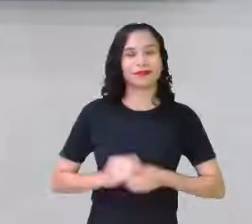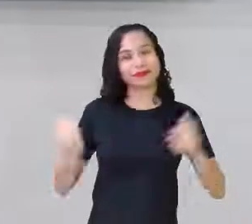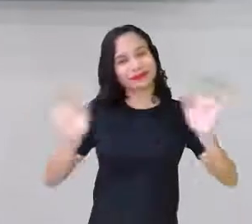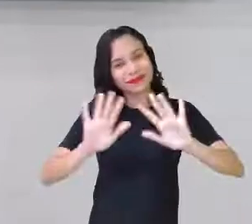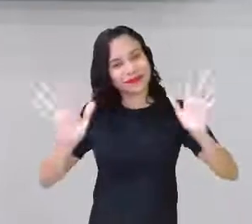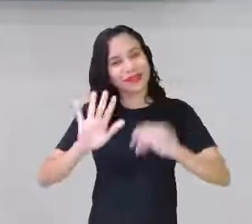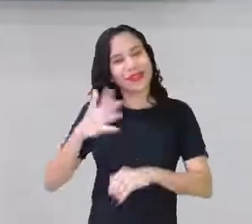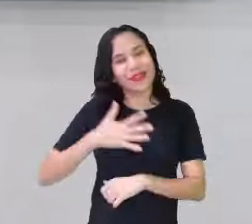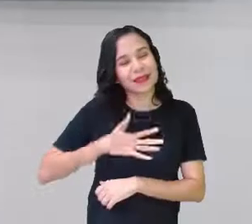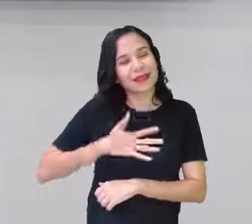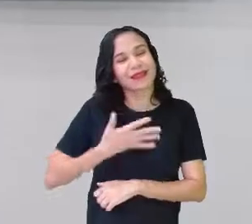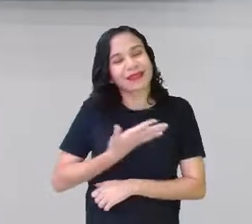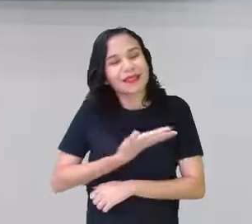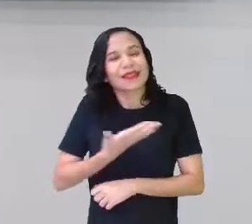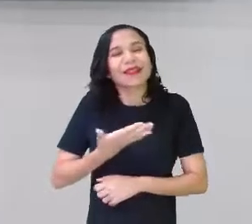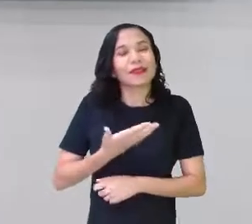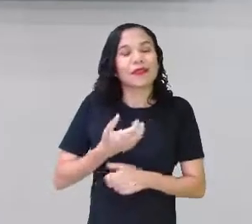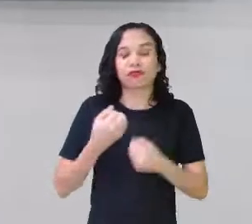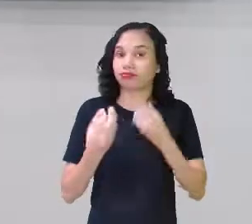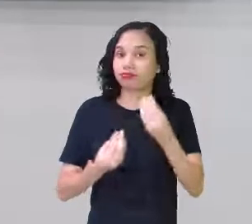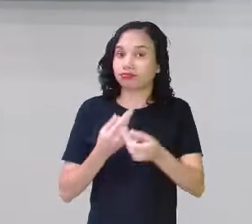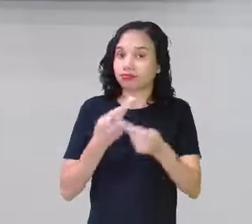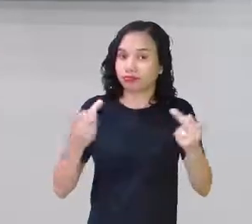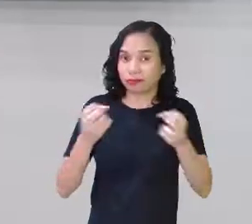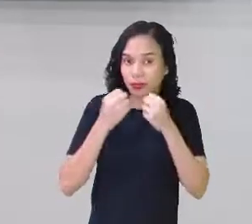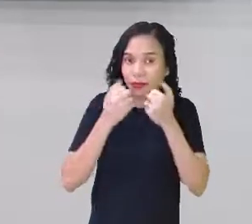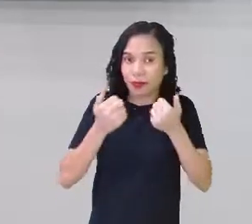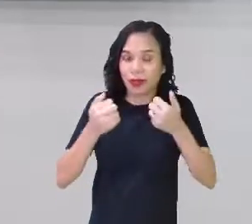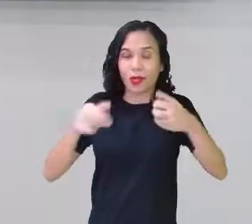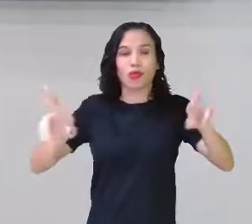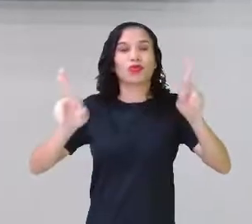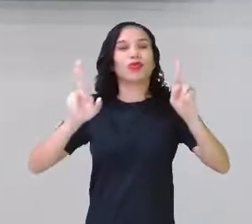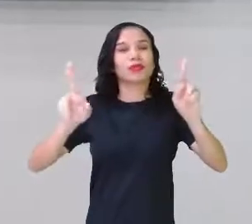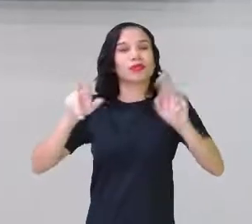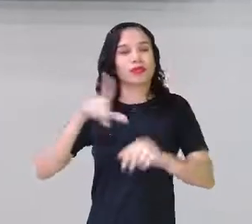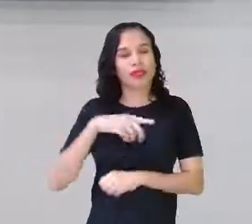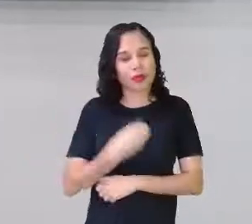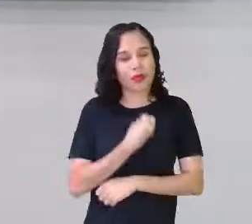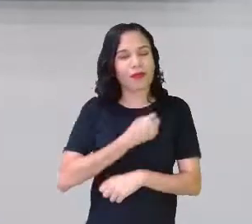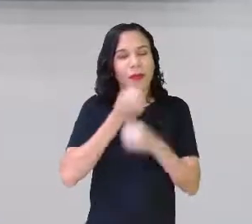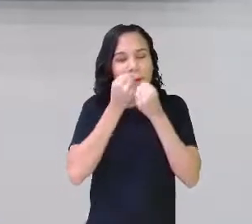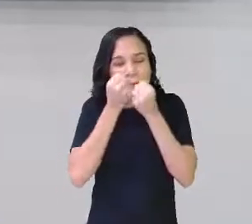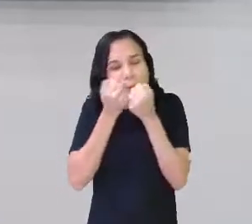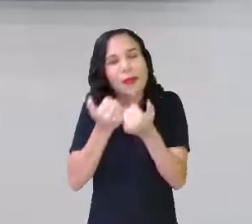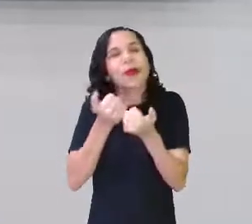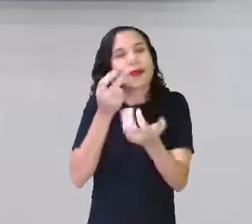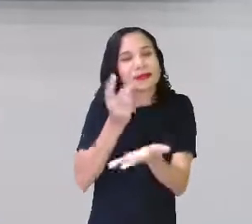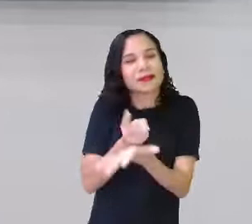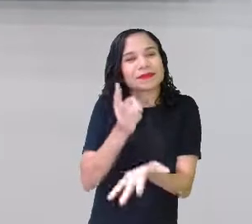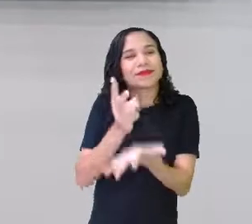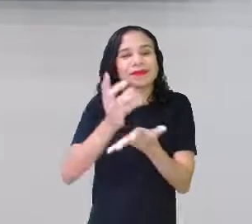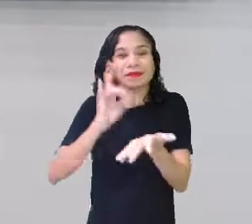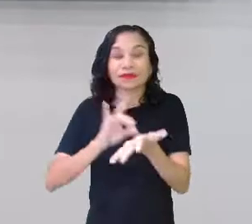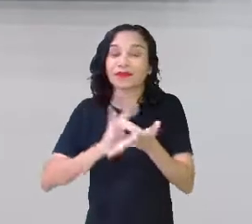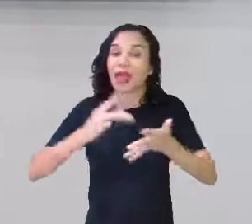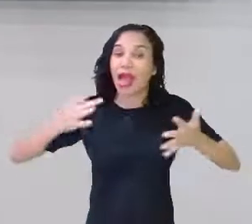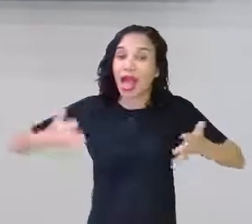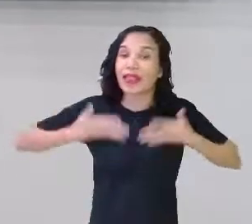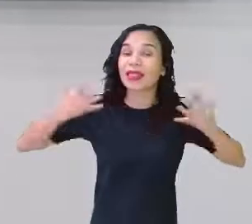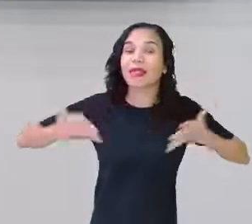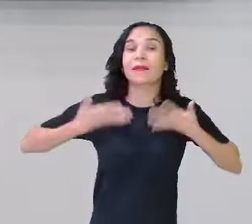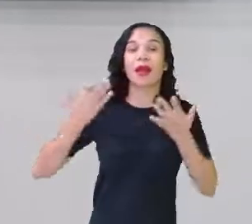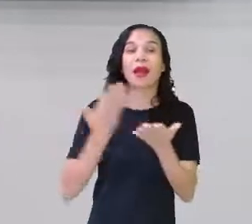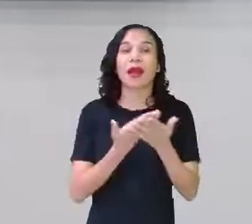Olá, queridos, como vocês estão? Espero que estejam bem e, como sempre, muito animados para